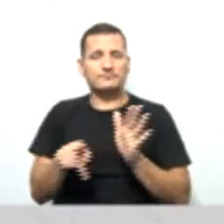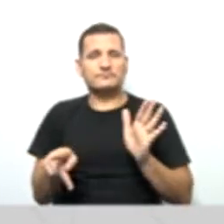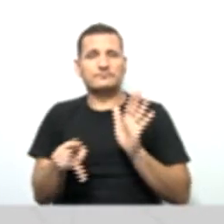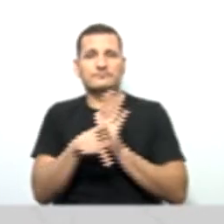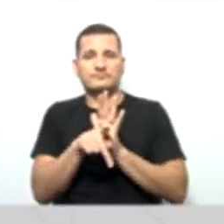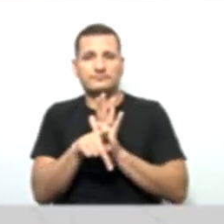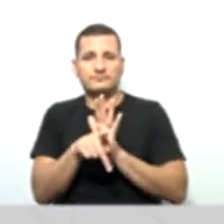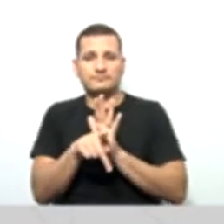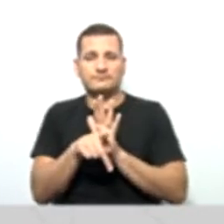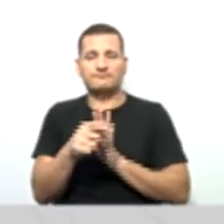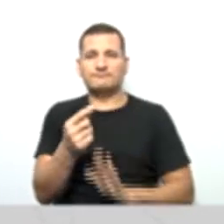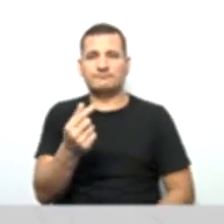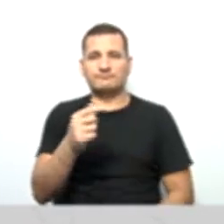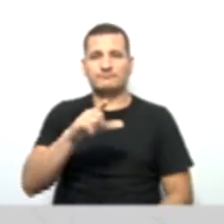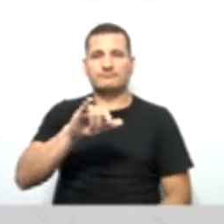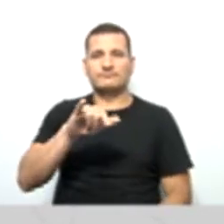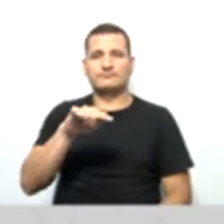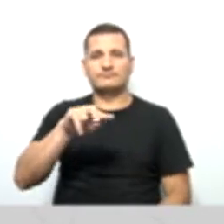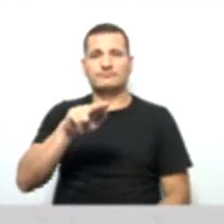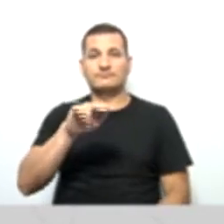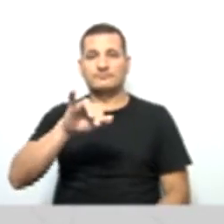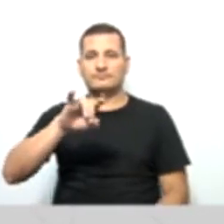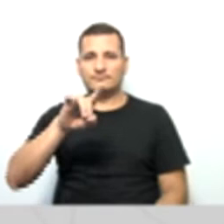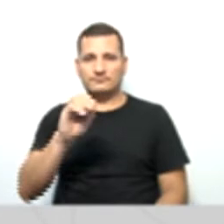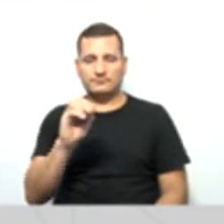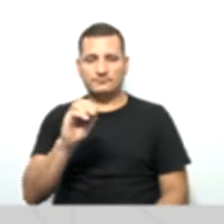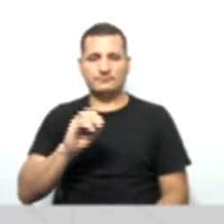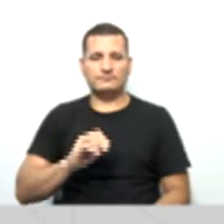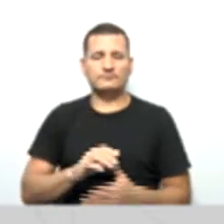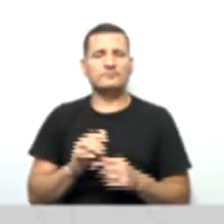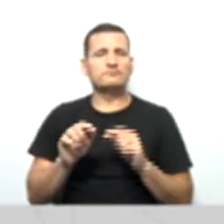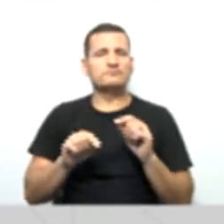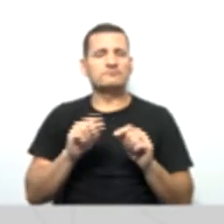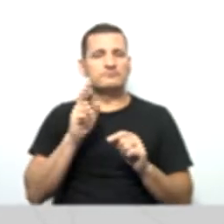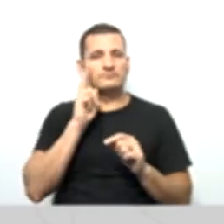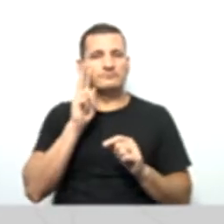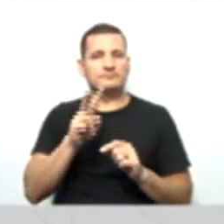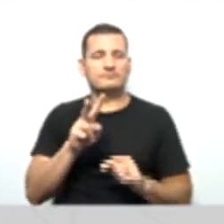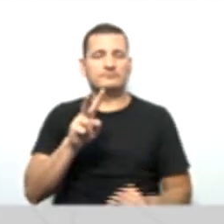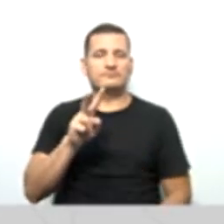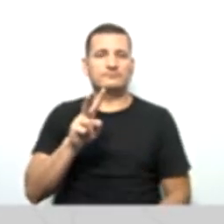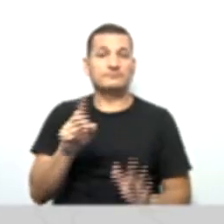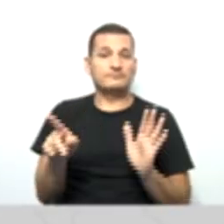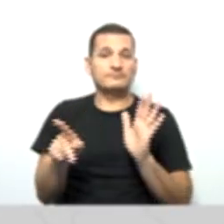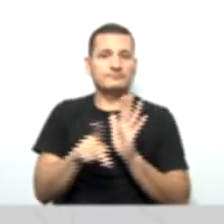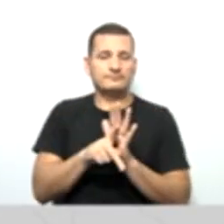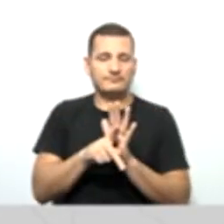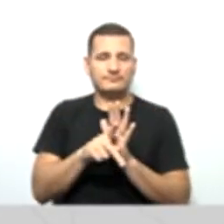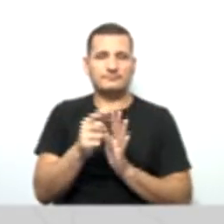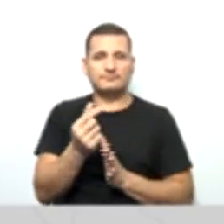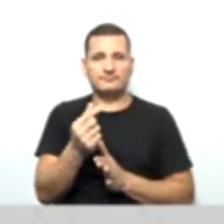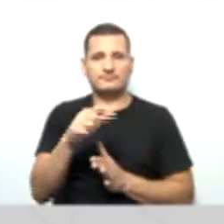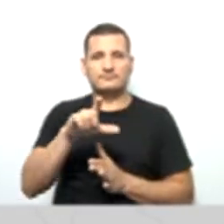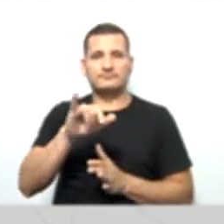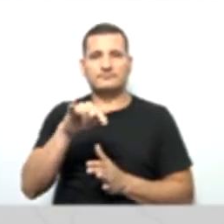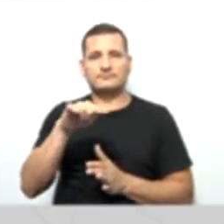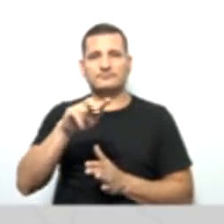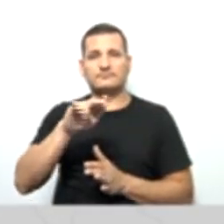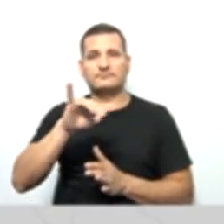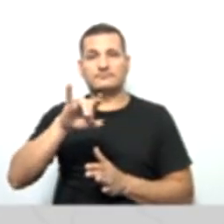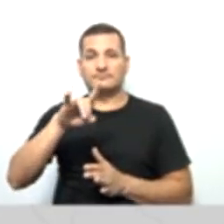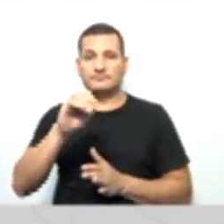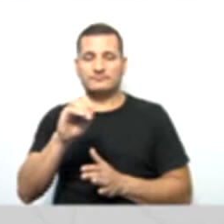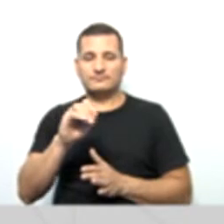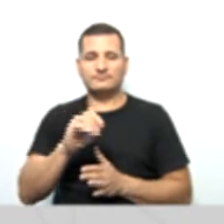líquido, gente, né? Vamos ver o que é o patrimônio líquido, vocês lembram? Que é o que? É a